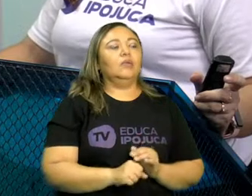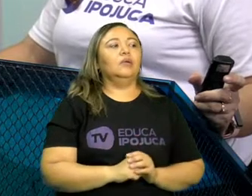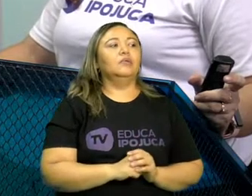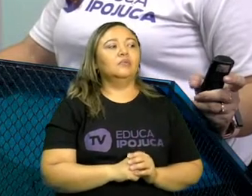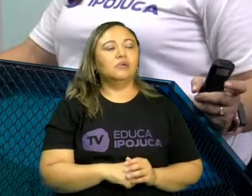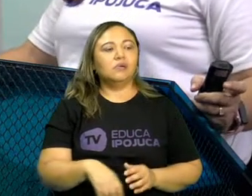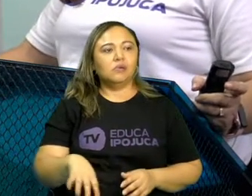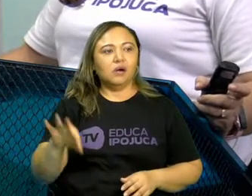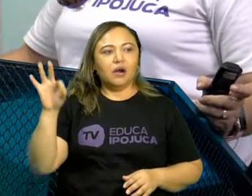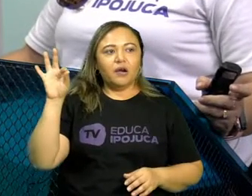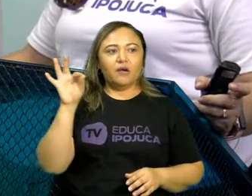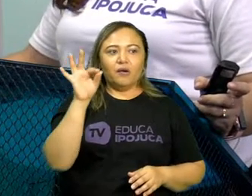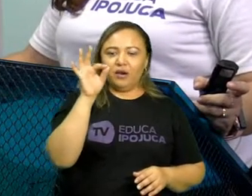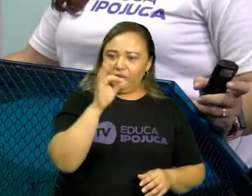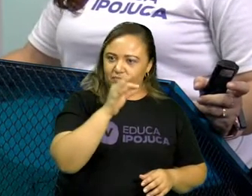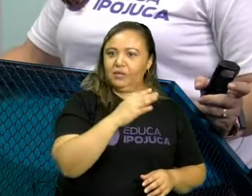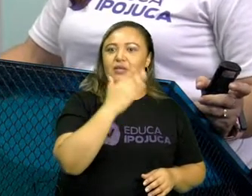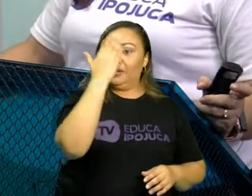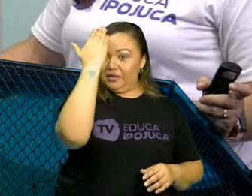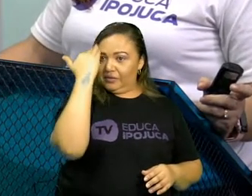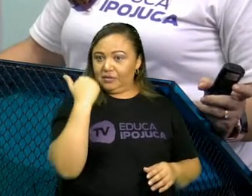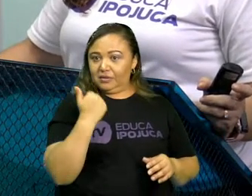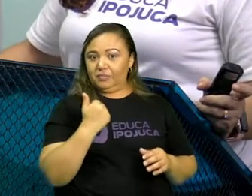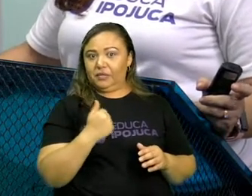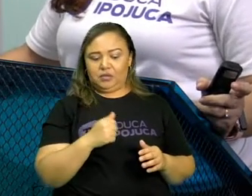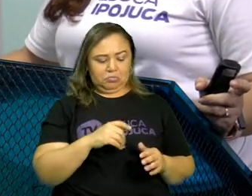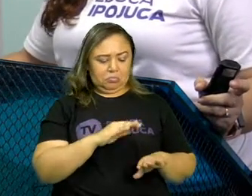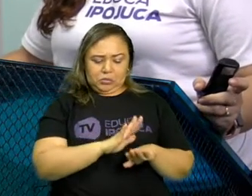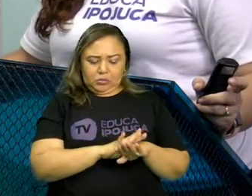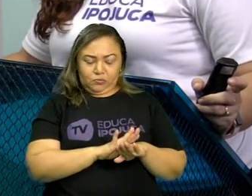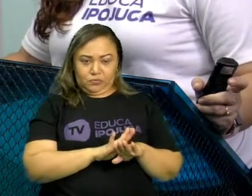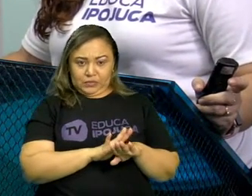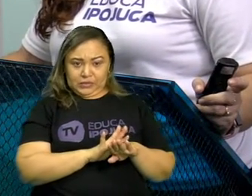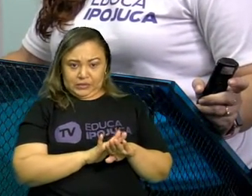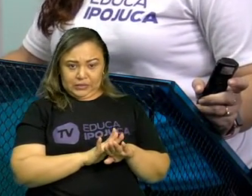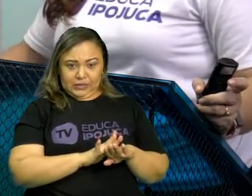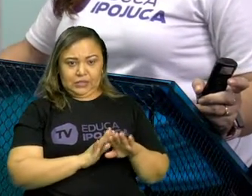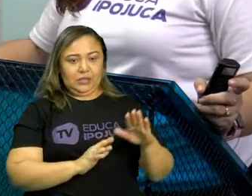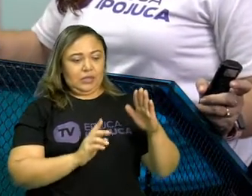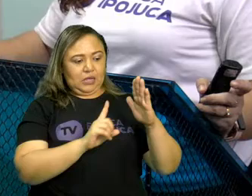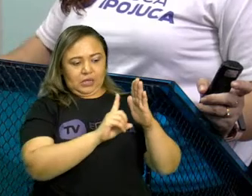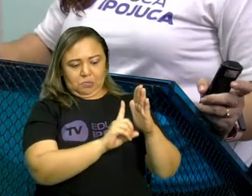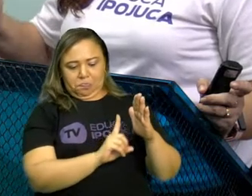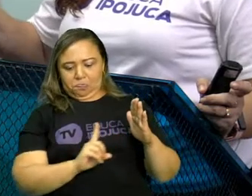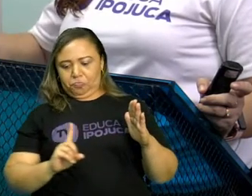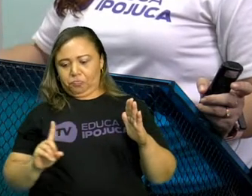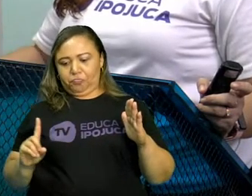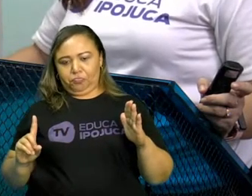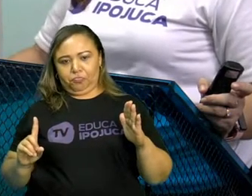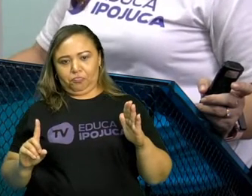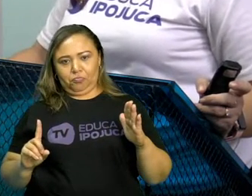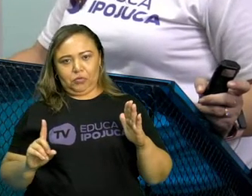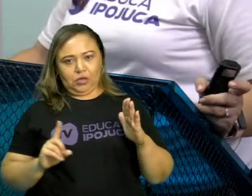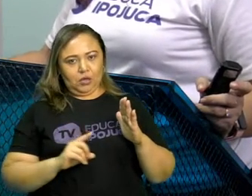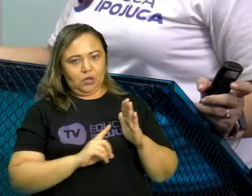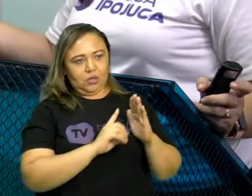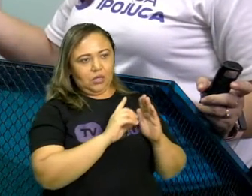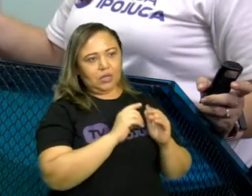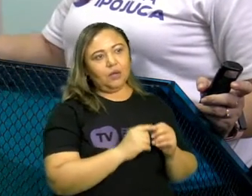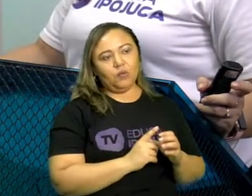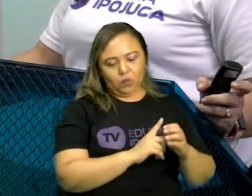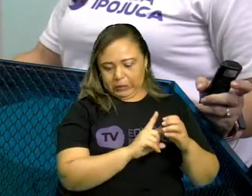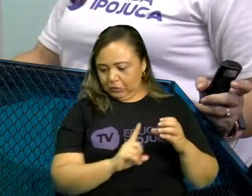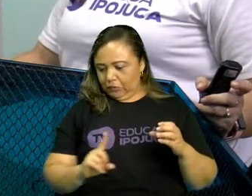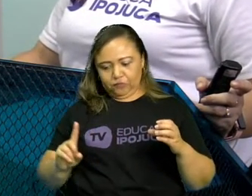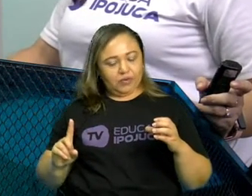elas já tinham essa intuição. Se eu estou doente, eu não quero que os outros se contaminem, então eu fico distante. Então,